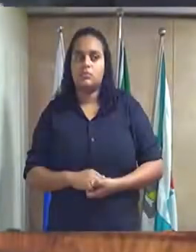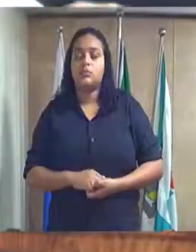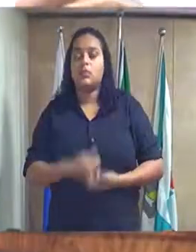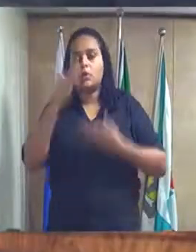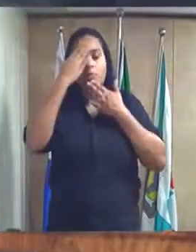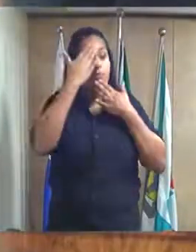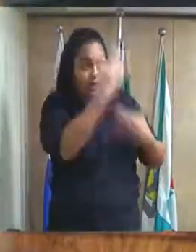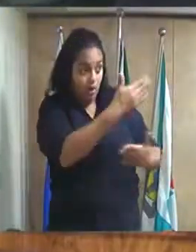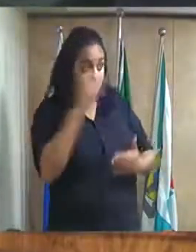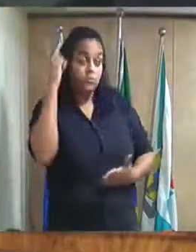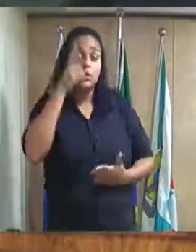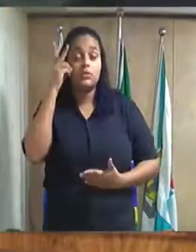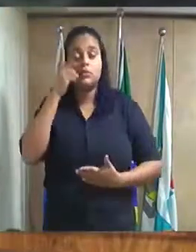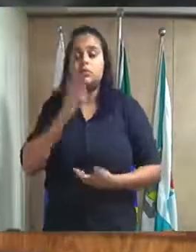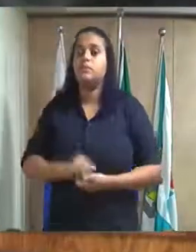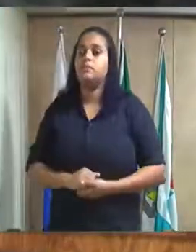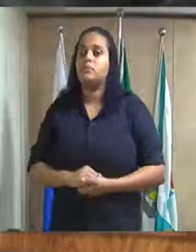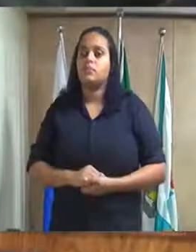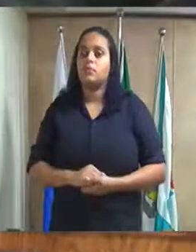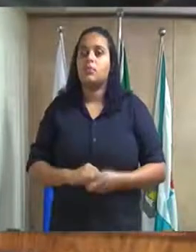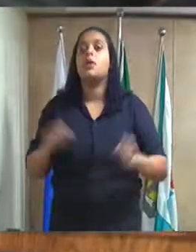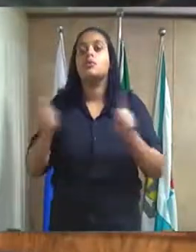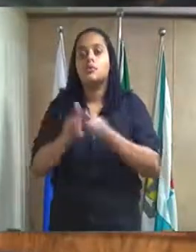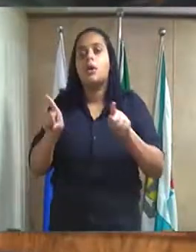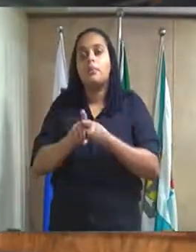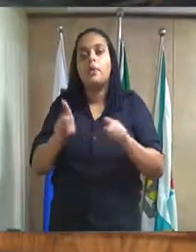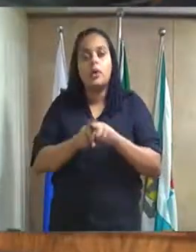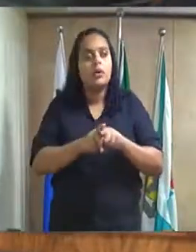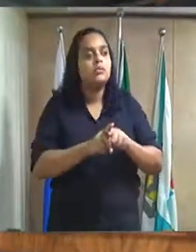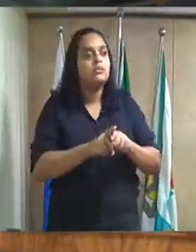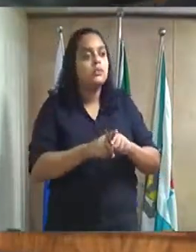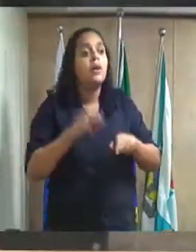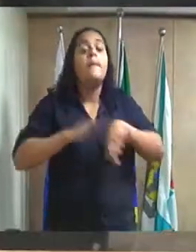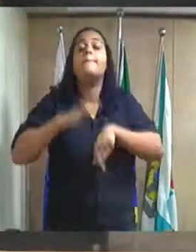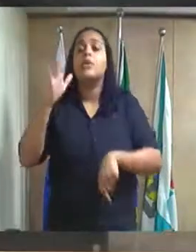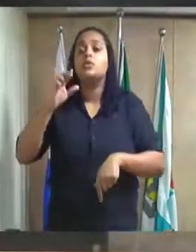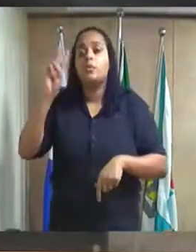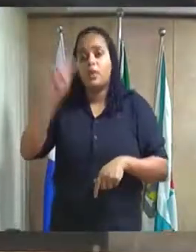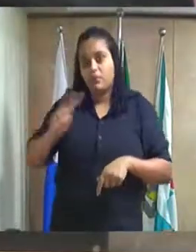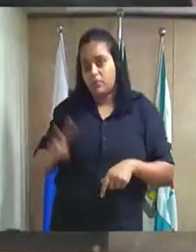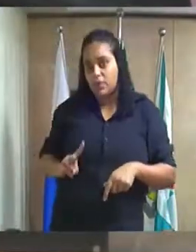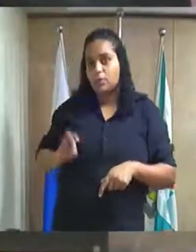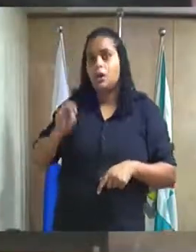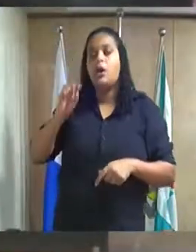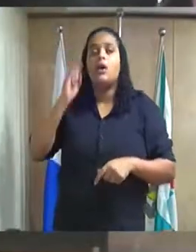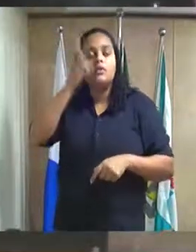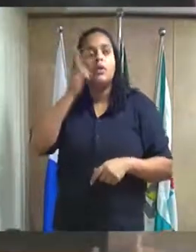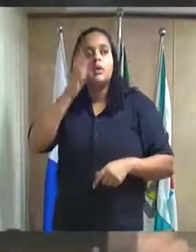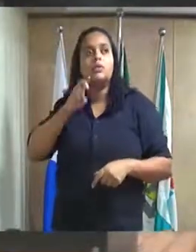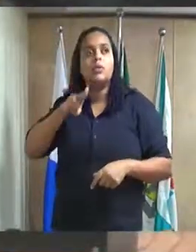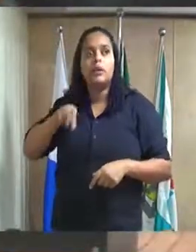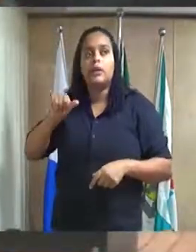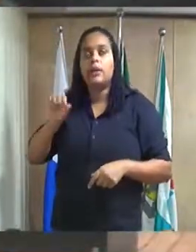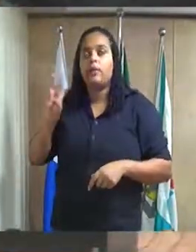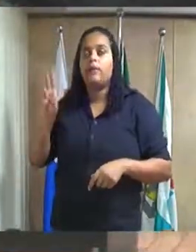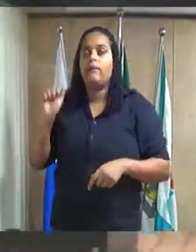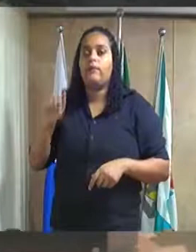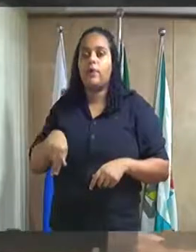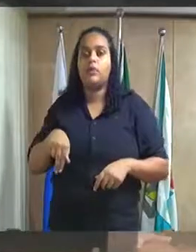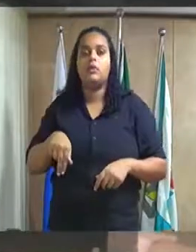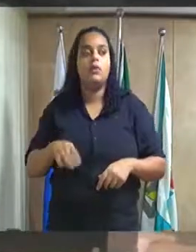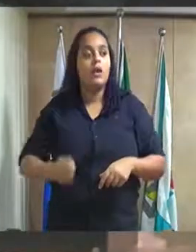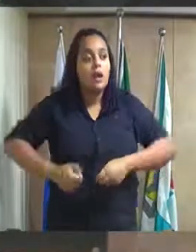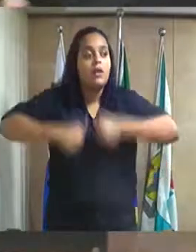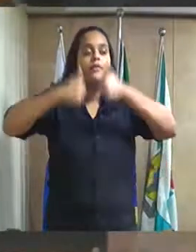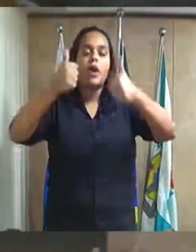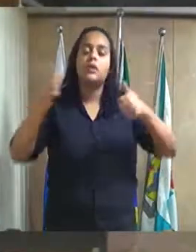Obrigado, vereador. Também quero registrar aqui, mais uma vez, vereador Nivan, e todos os vereadores, cada vez